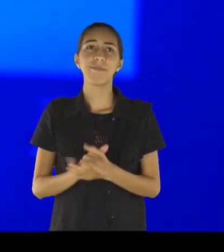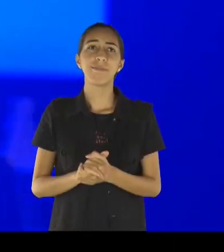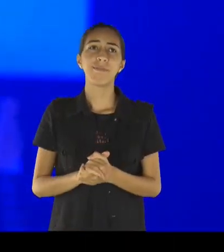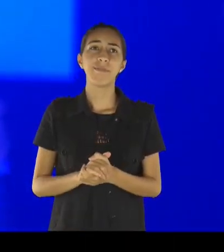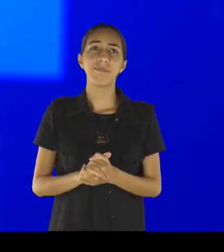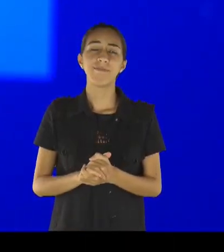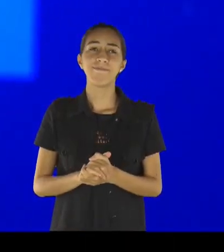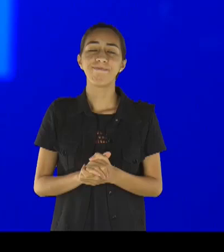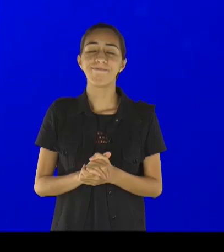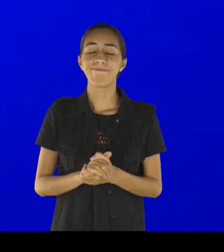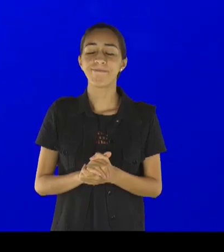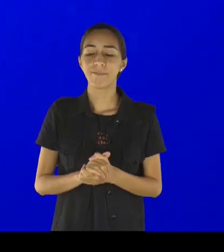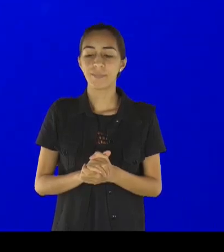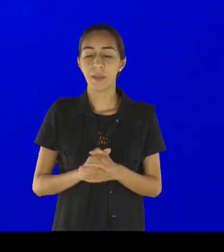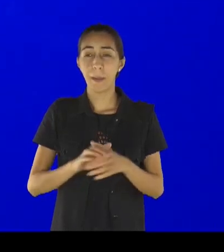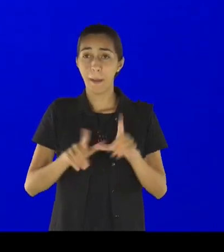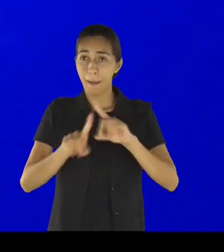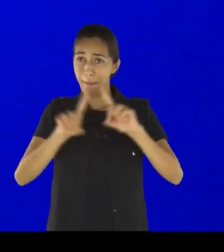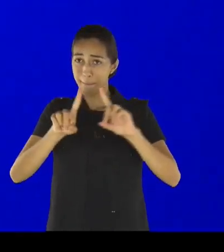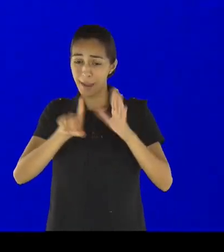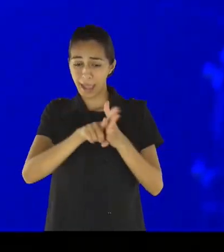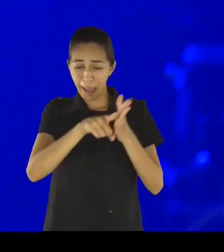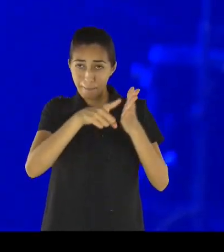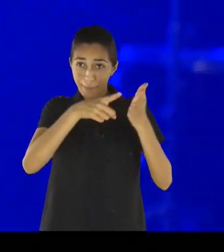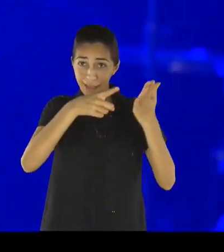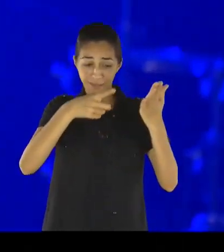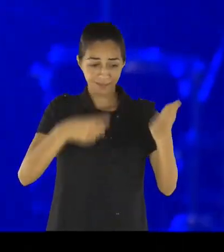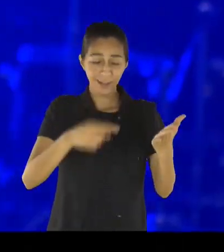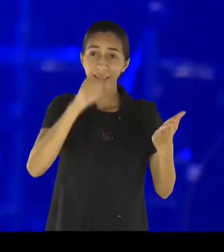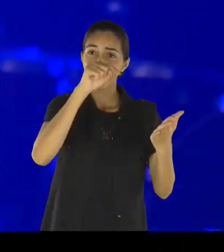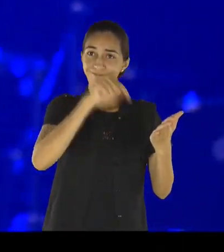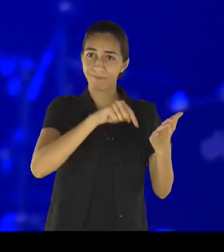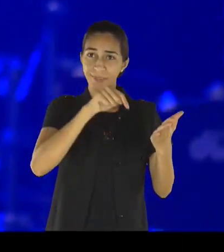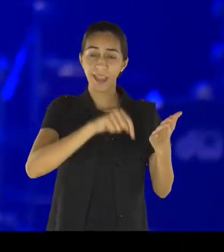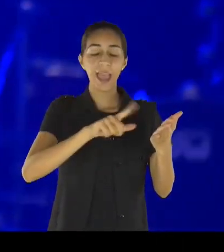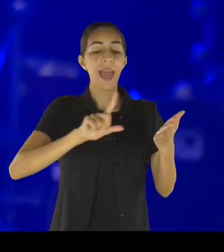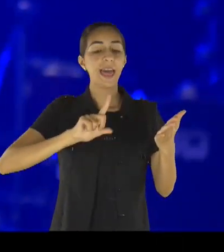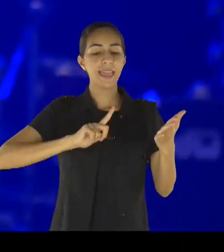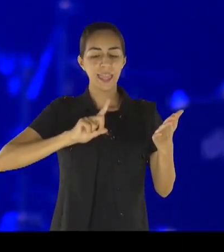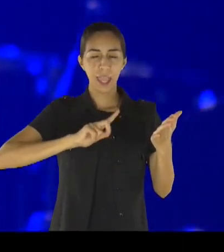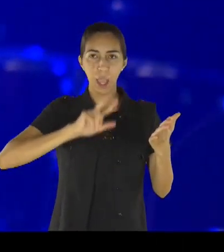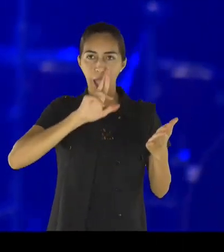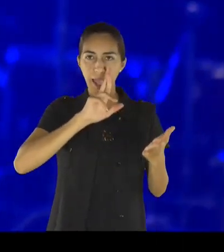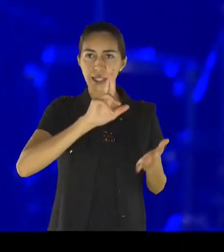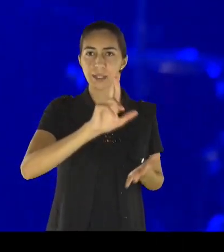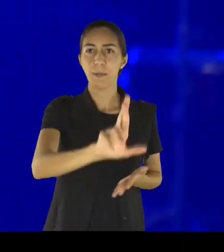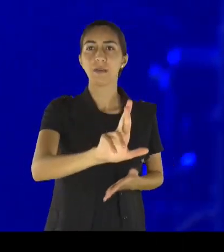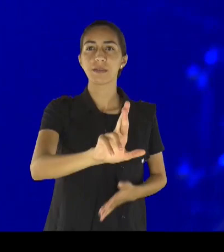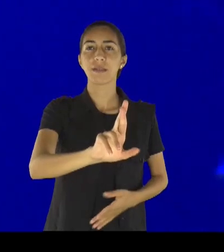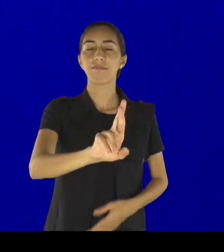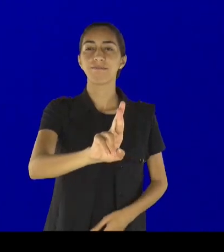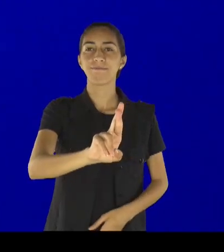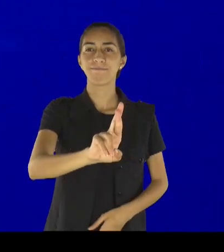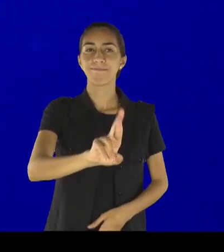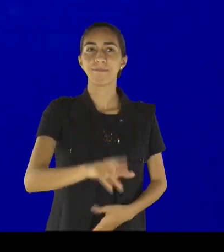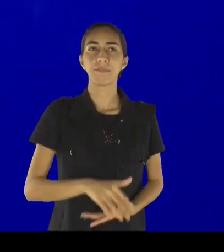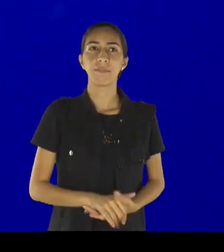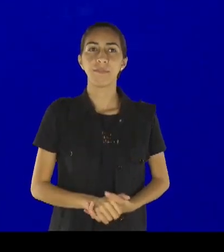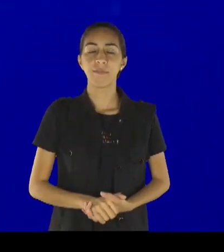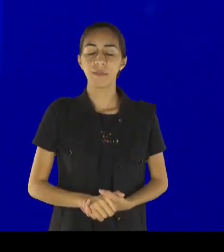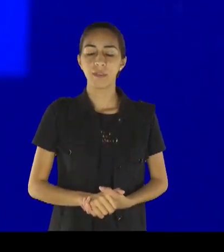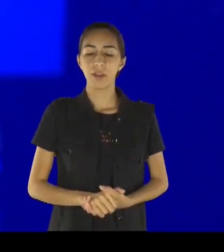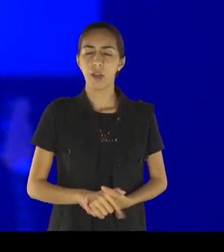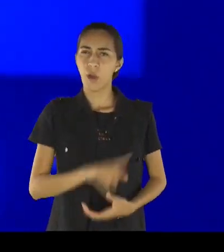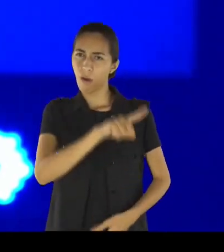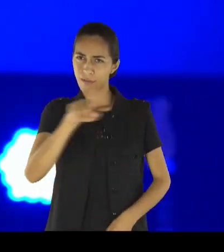Mas a palavra de Deus tem uma resposta para quem está sem ânimo. Sabia que Jesus se dirigiu muitas